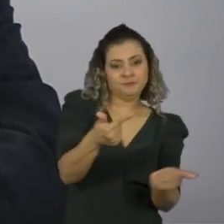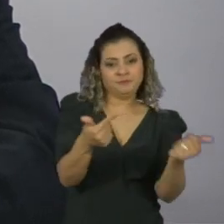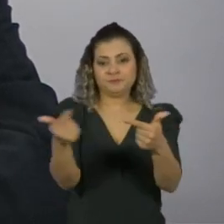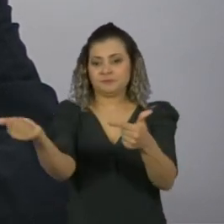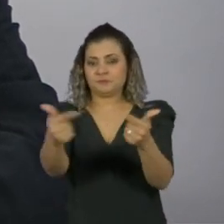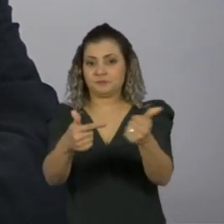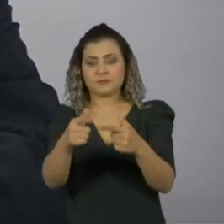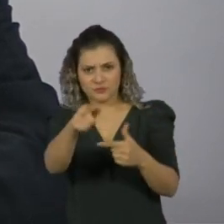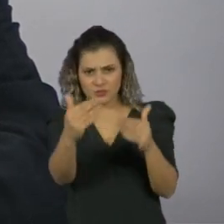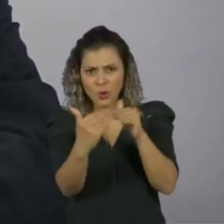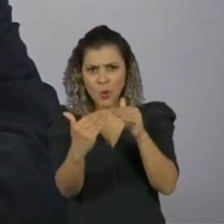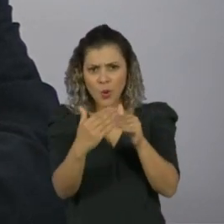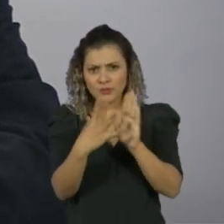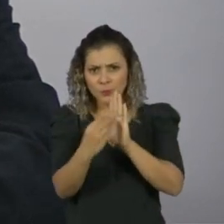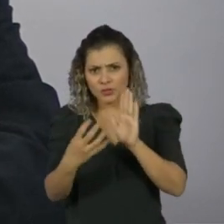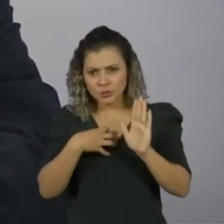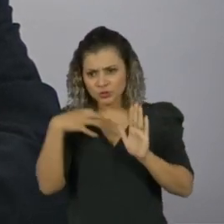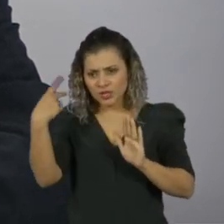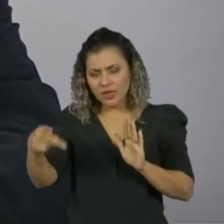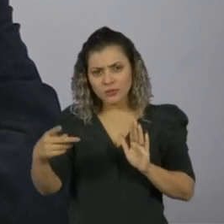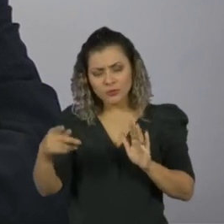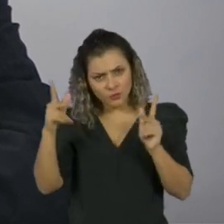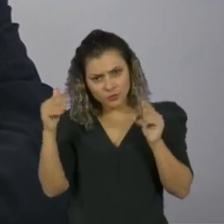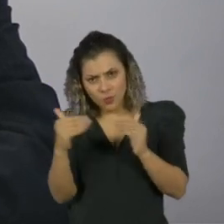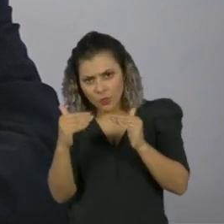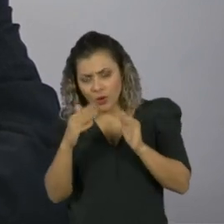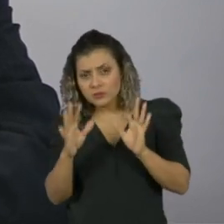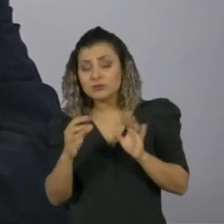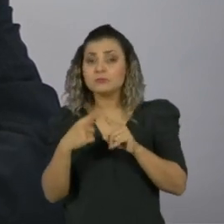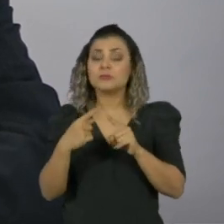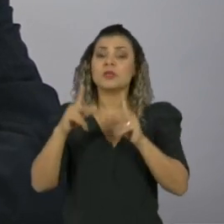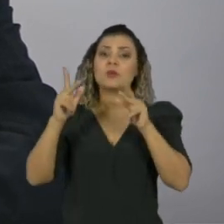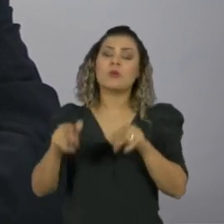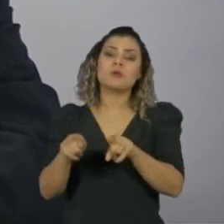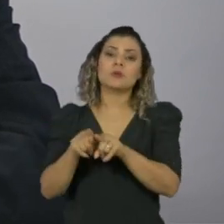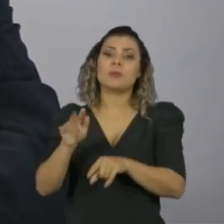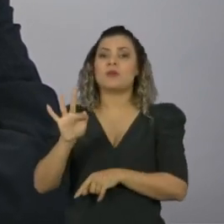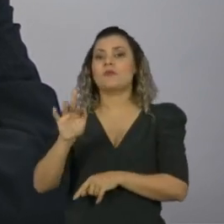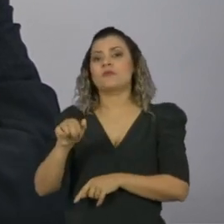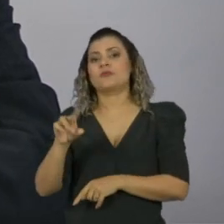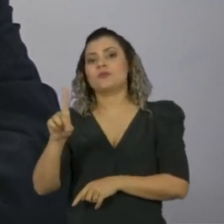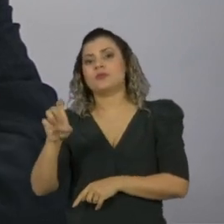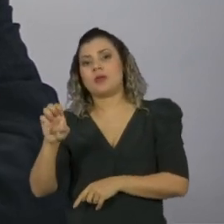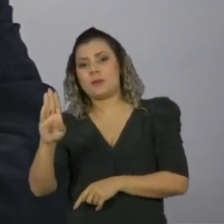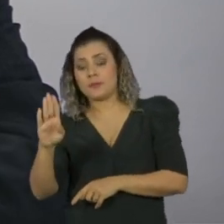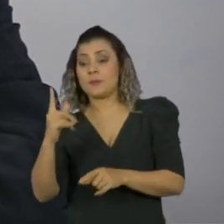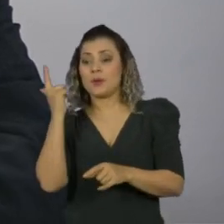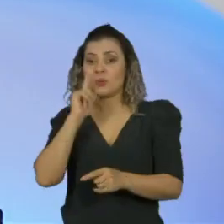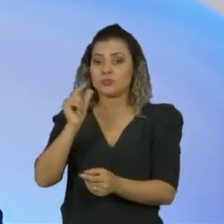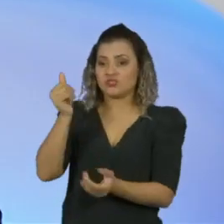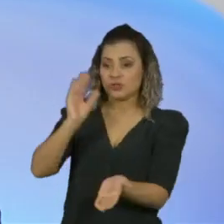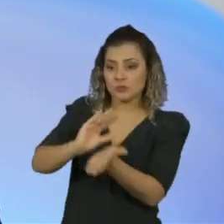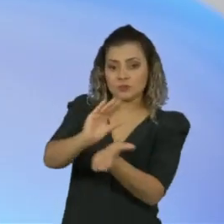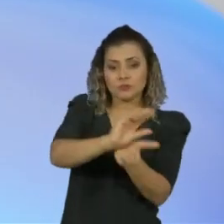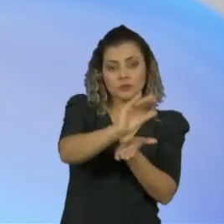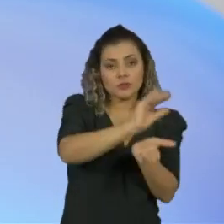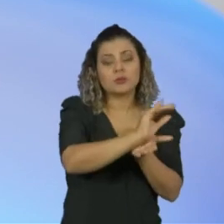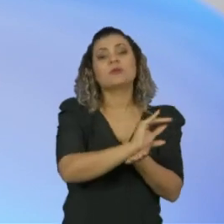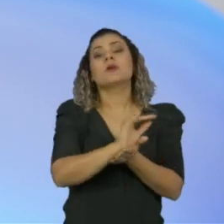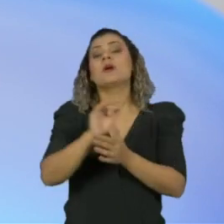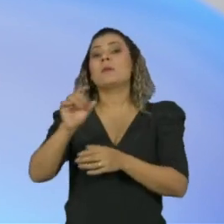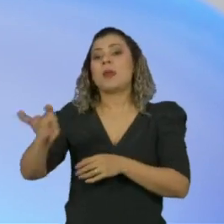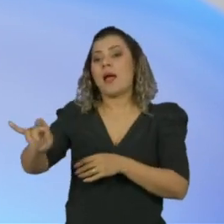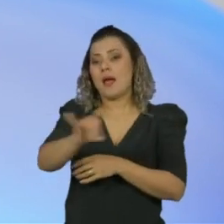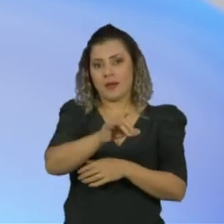Você concorda com esse modelo? Você acha que esse modelo deveria ser adotado, por exemplo, na prorrogação do Fundeb para que uma parte do dinheiro fosse distribuída segundo esse critério?